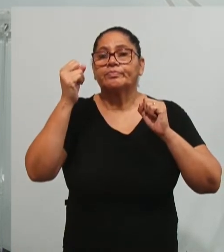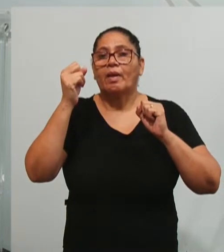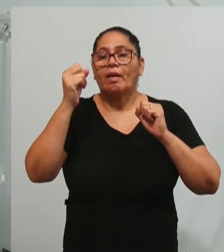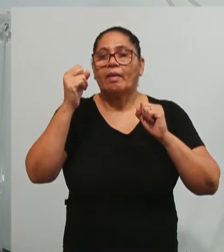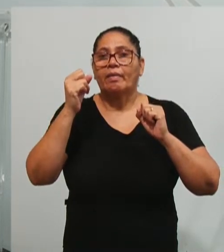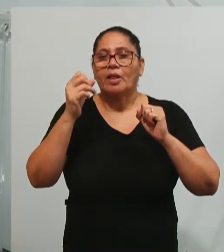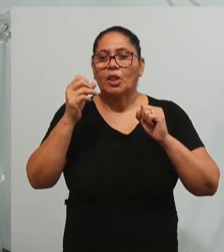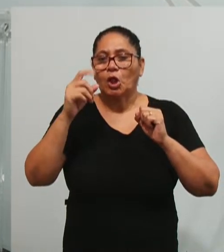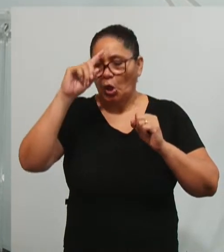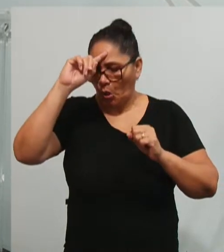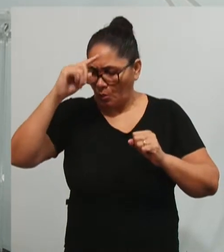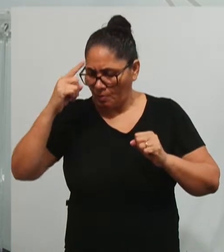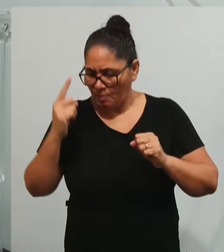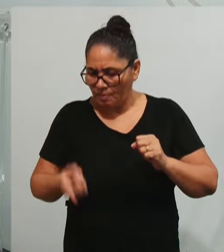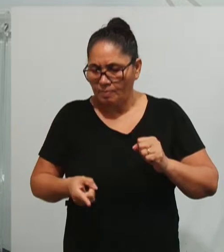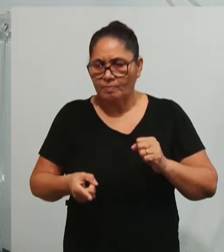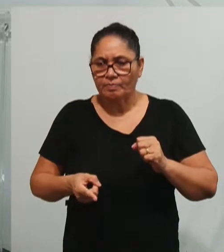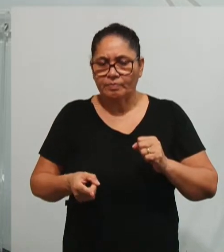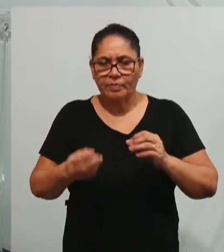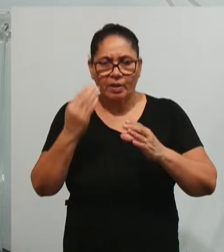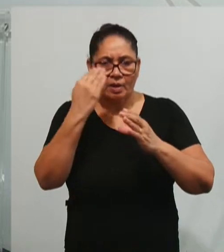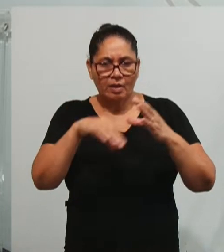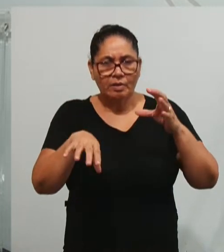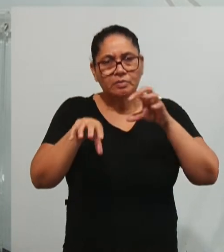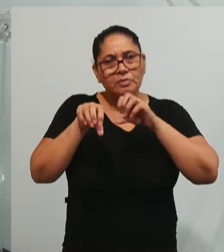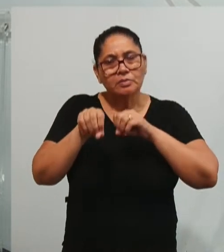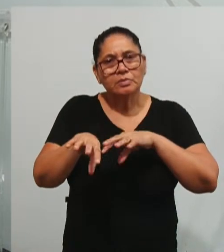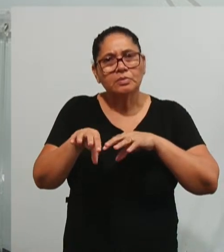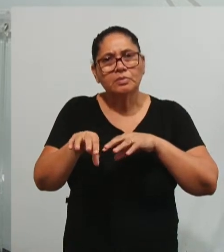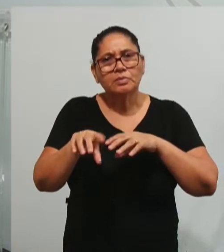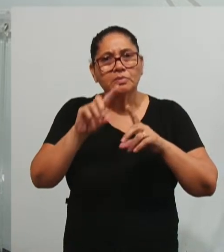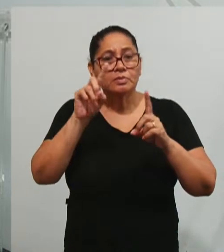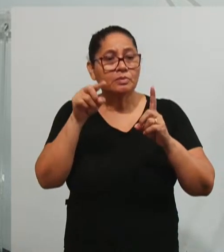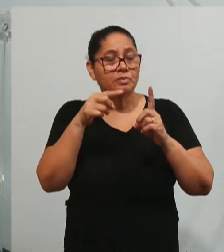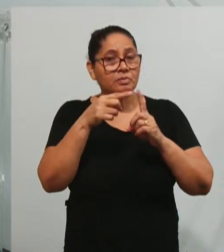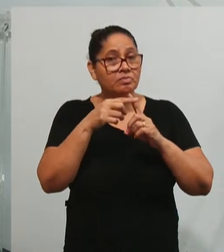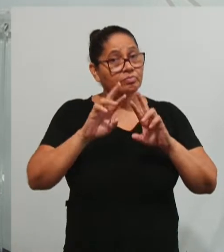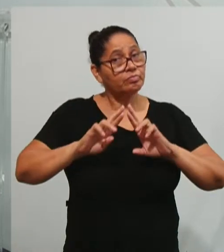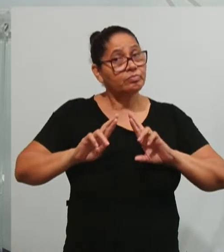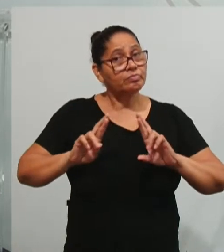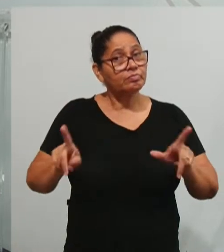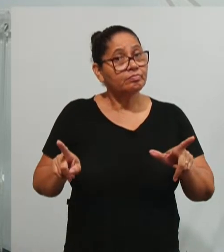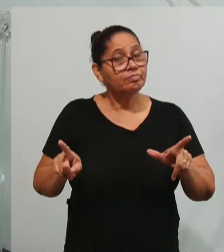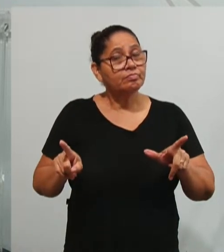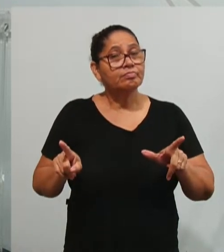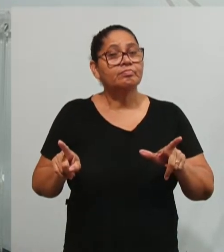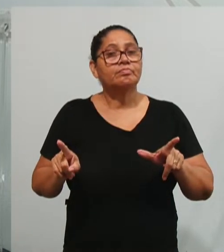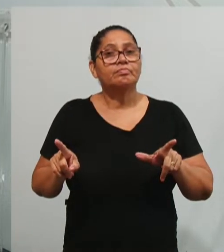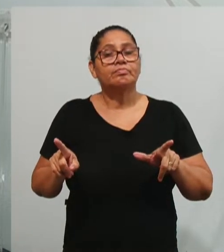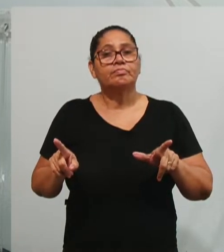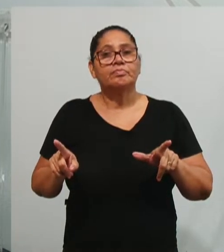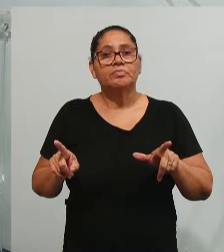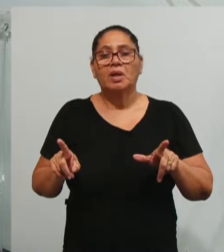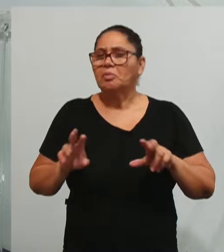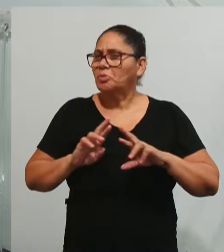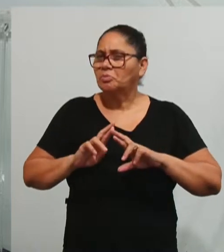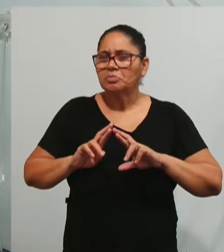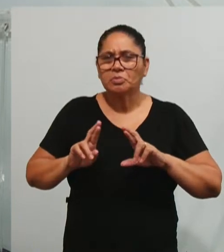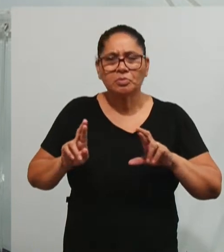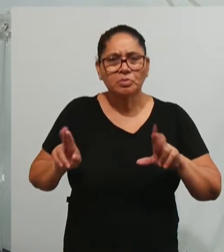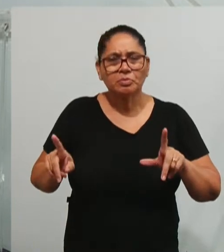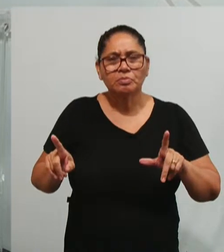dentro da educação. Que são objetivos distintos, objetivos, né? Totalmente,